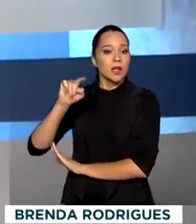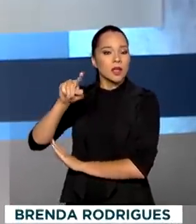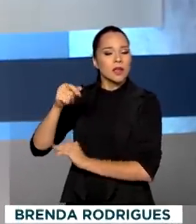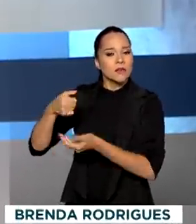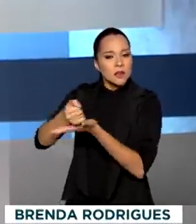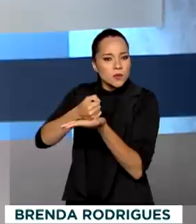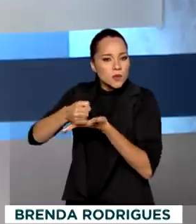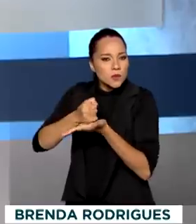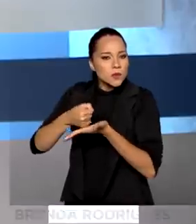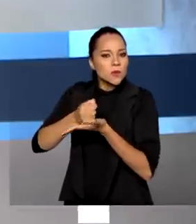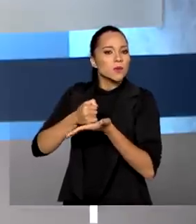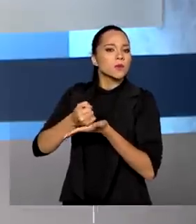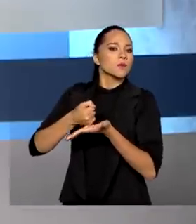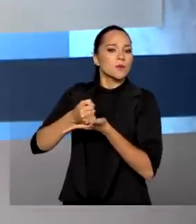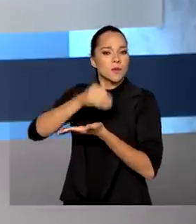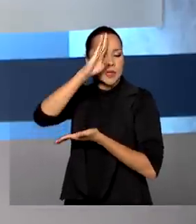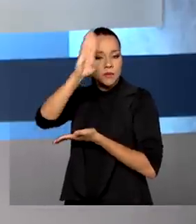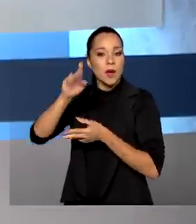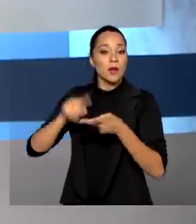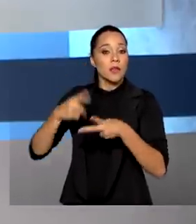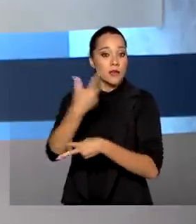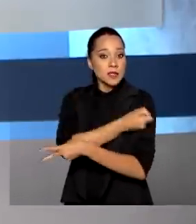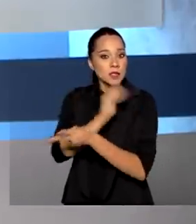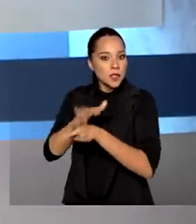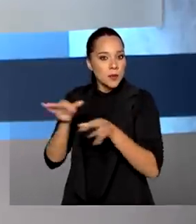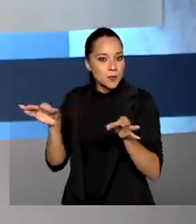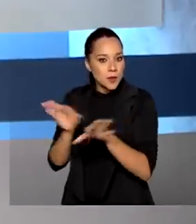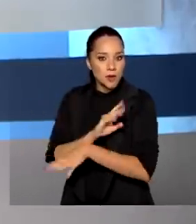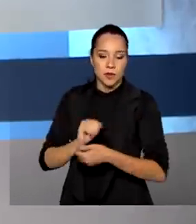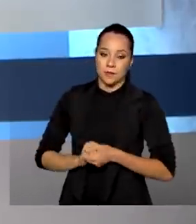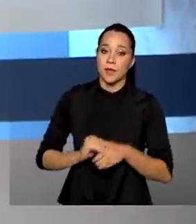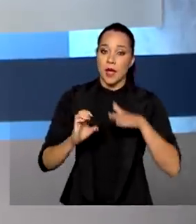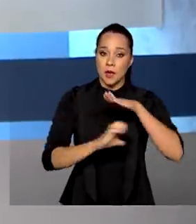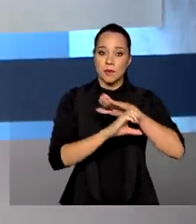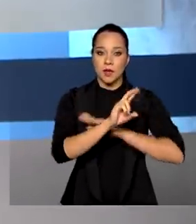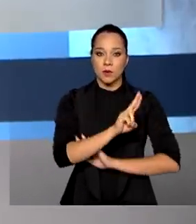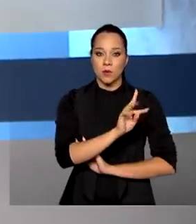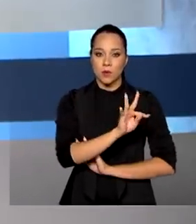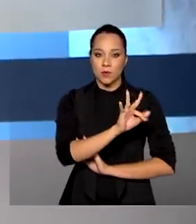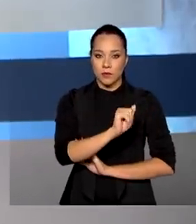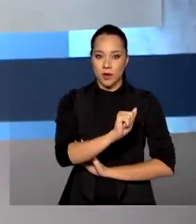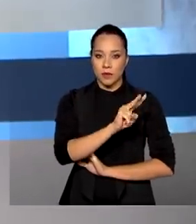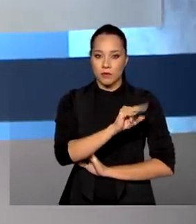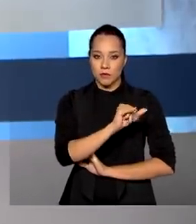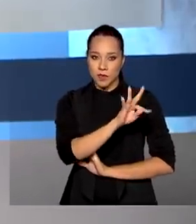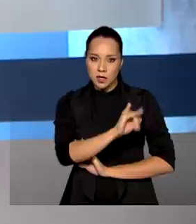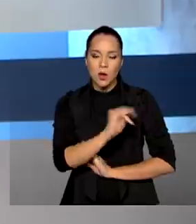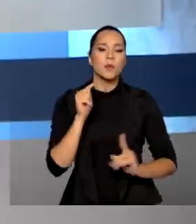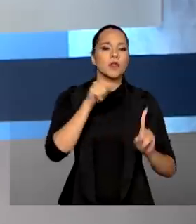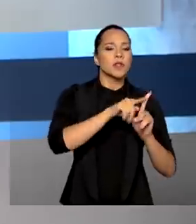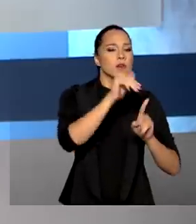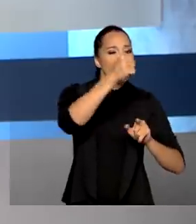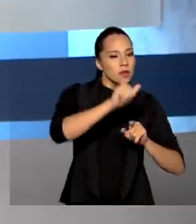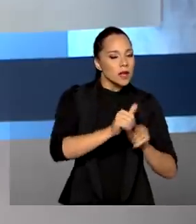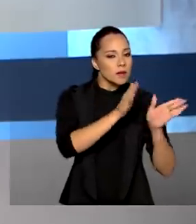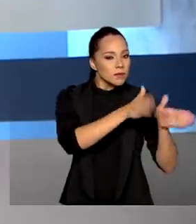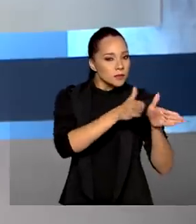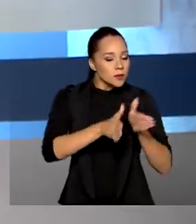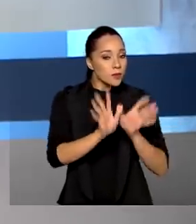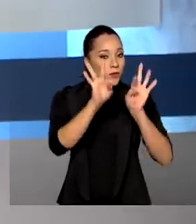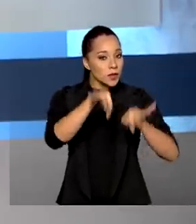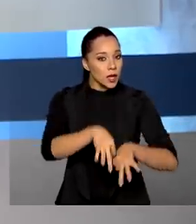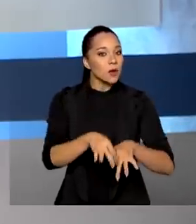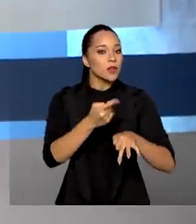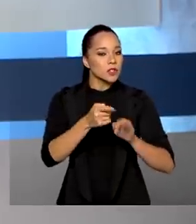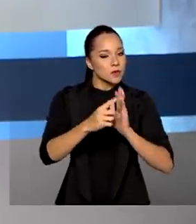insumo farmacêutico ativo, e a vacina já finalizada. Já a empresa Ufavita, a meta é avaliar as etapas finais de